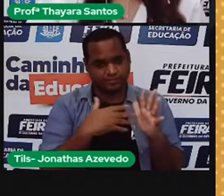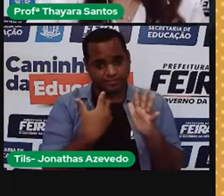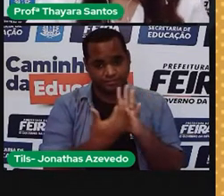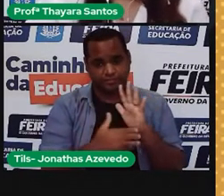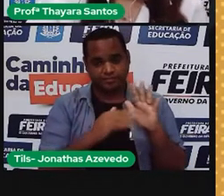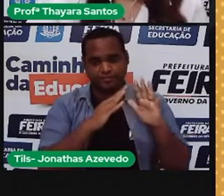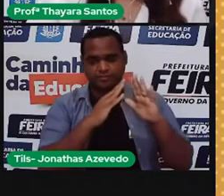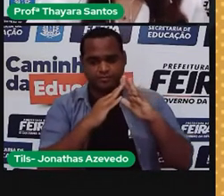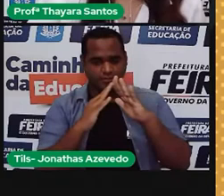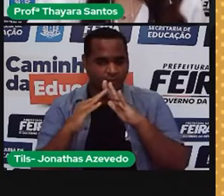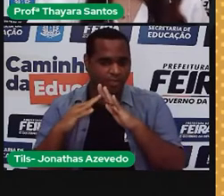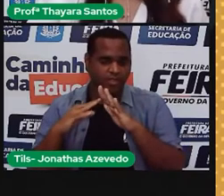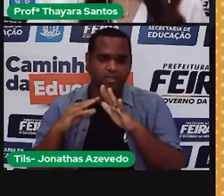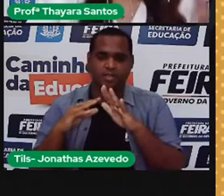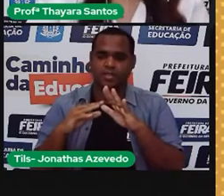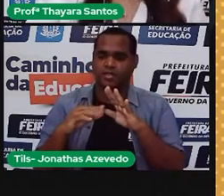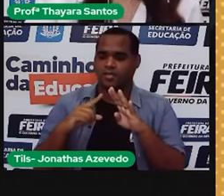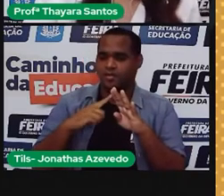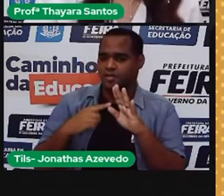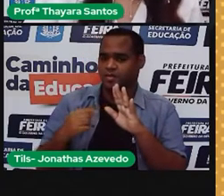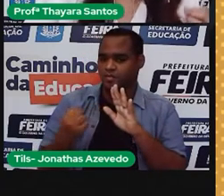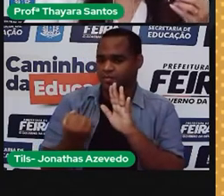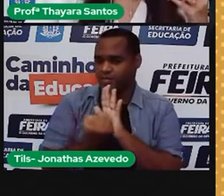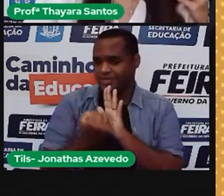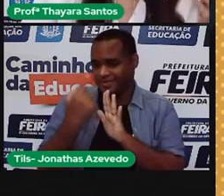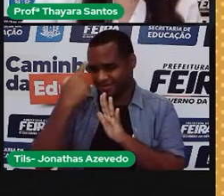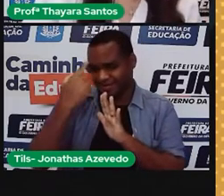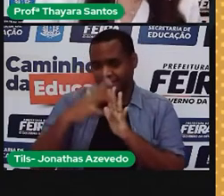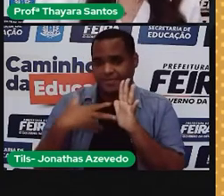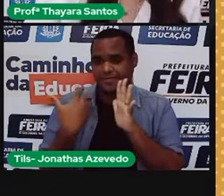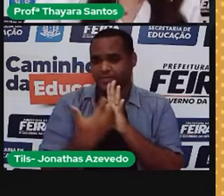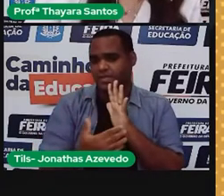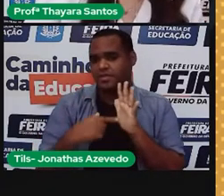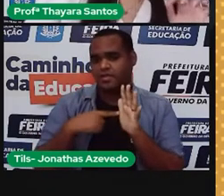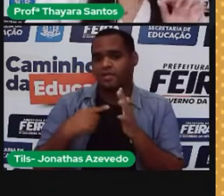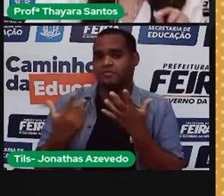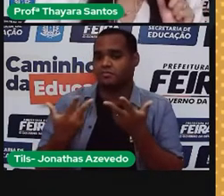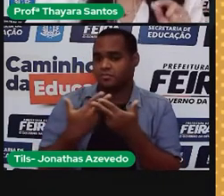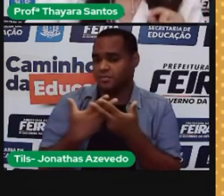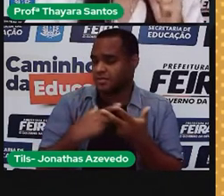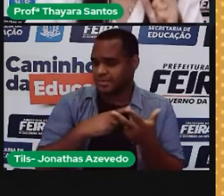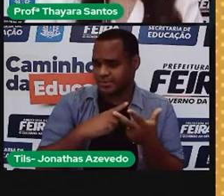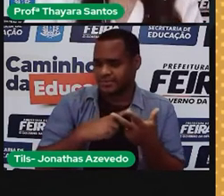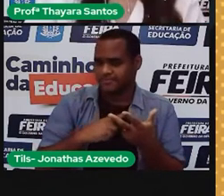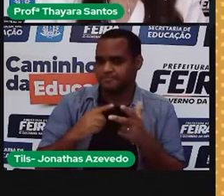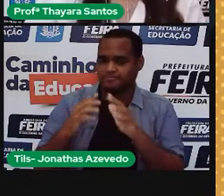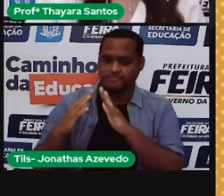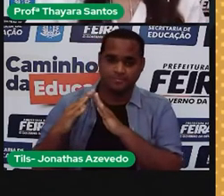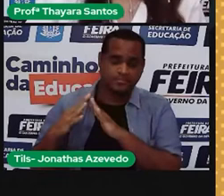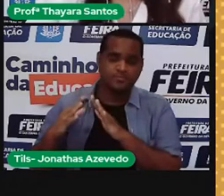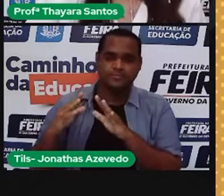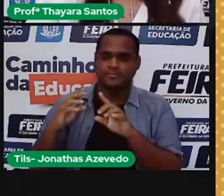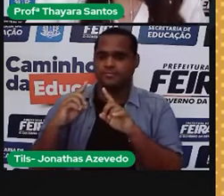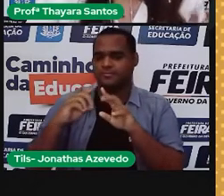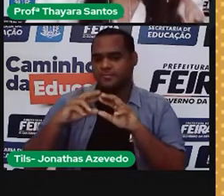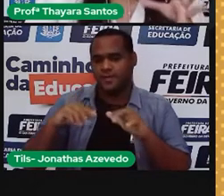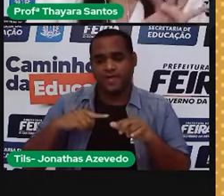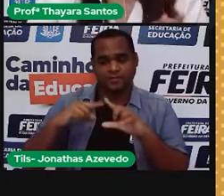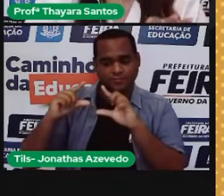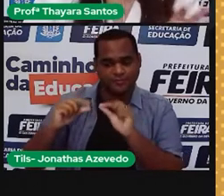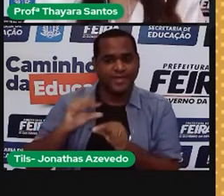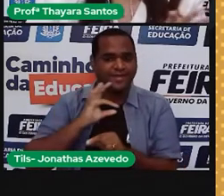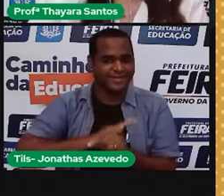as casas que não são cadastradas naquele programa que eu falei para vocês, de baixa renda, cada quilowatt hora custa 52